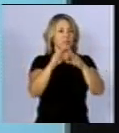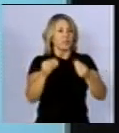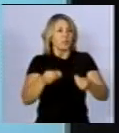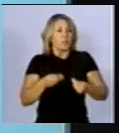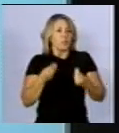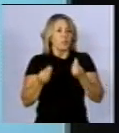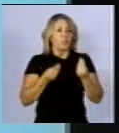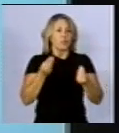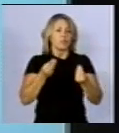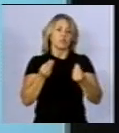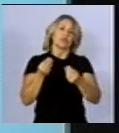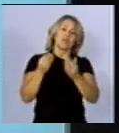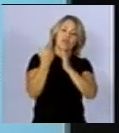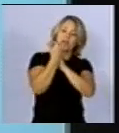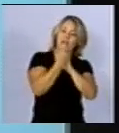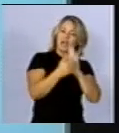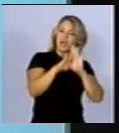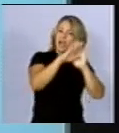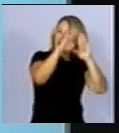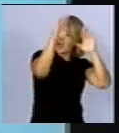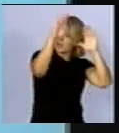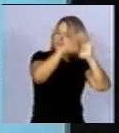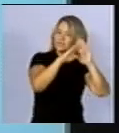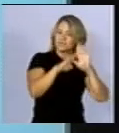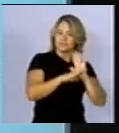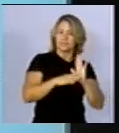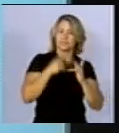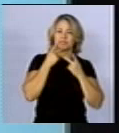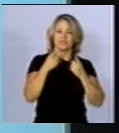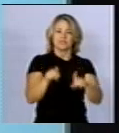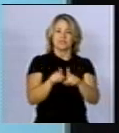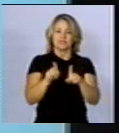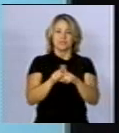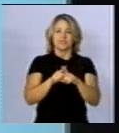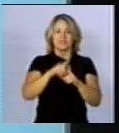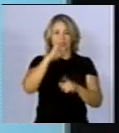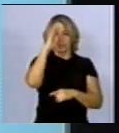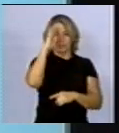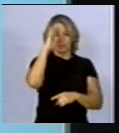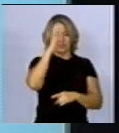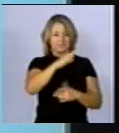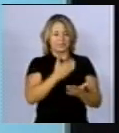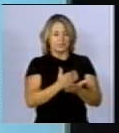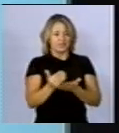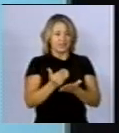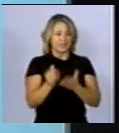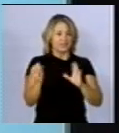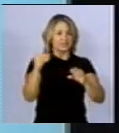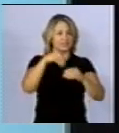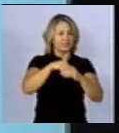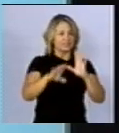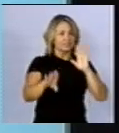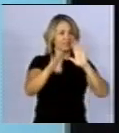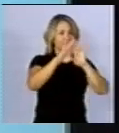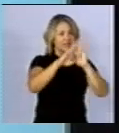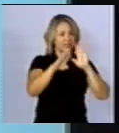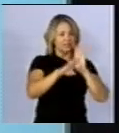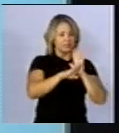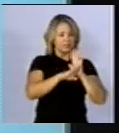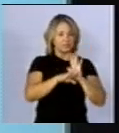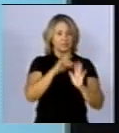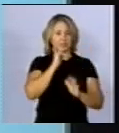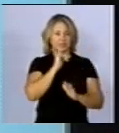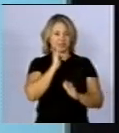lógica de construção da norma, e por que se diz que o princípio de precaução já está presente na norma. A norma é construída da seguinte forma.